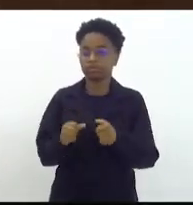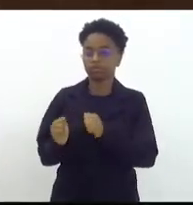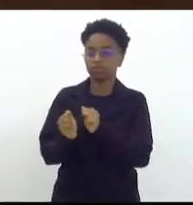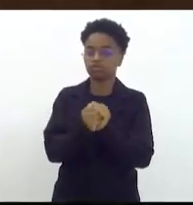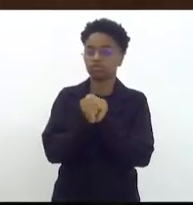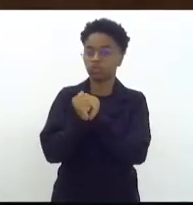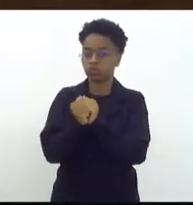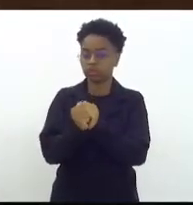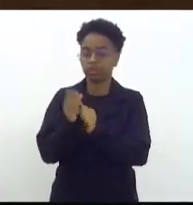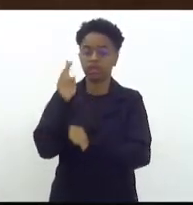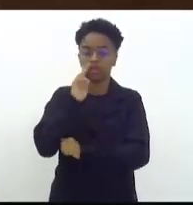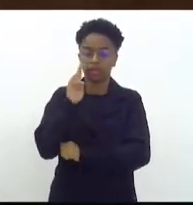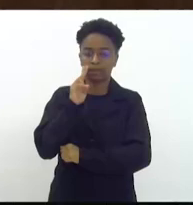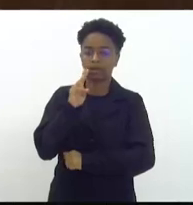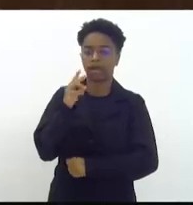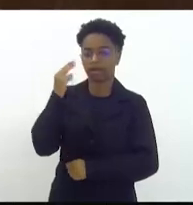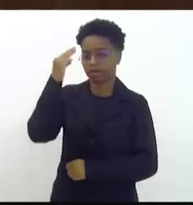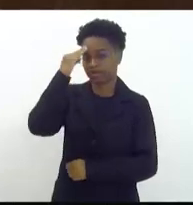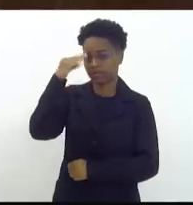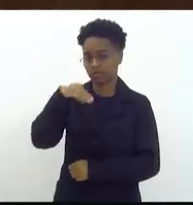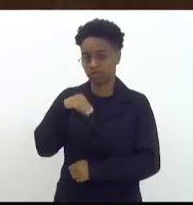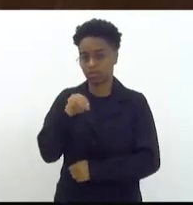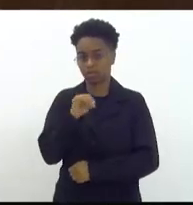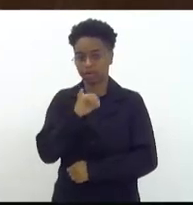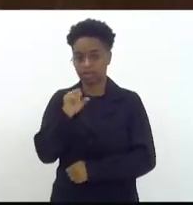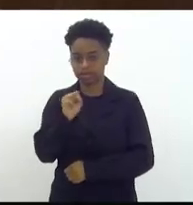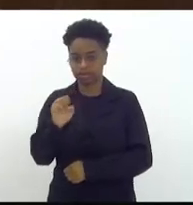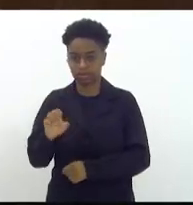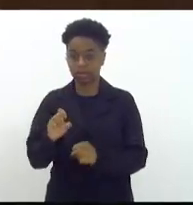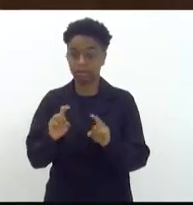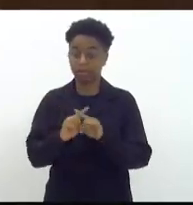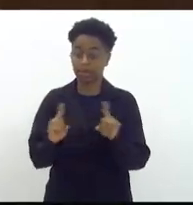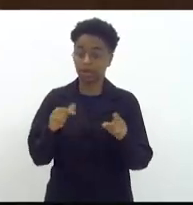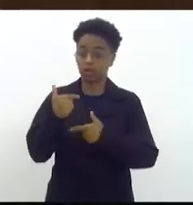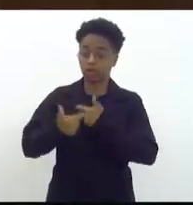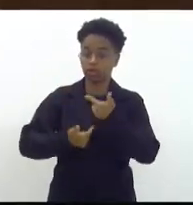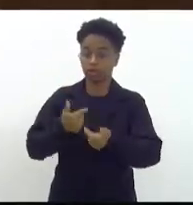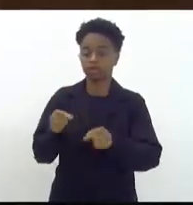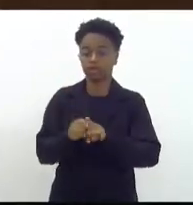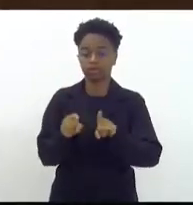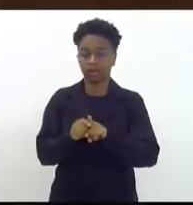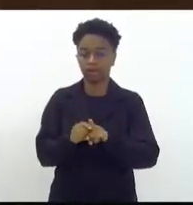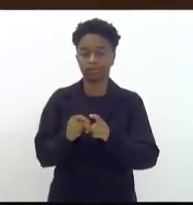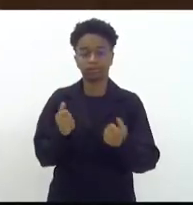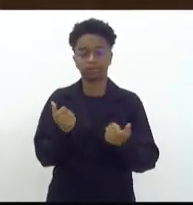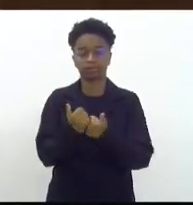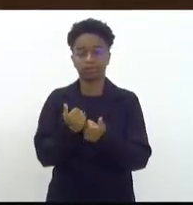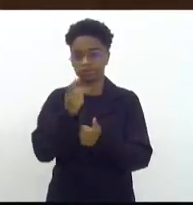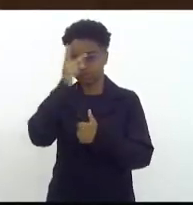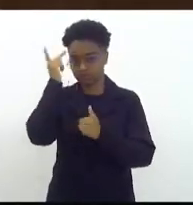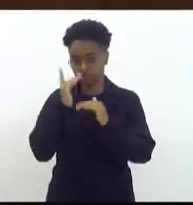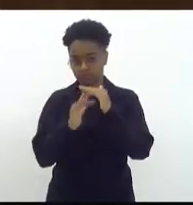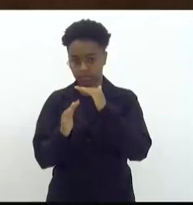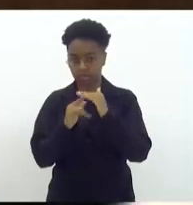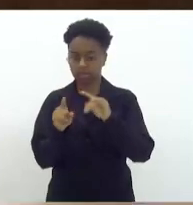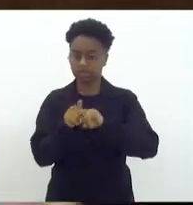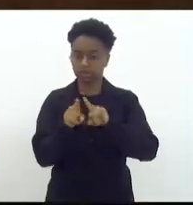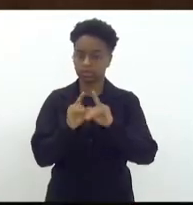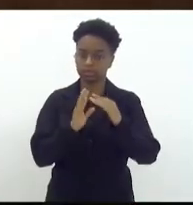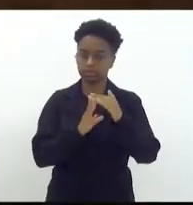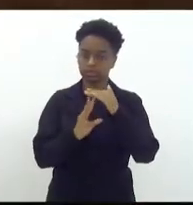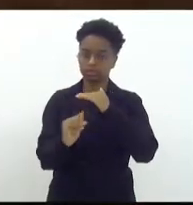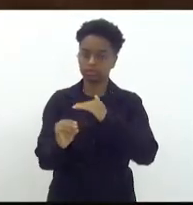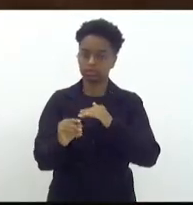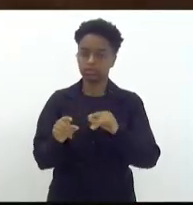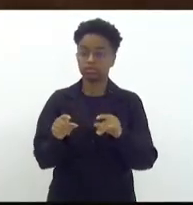referenciar a memória do Moïse, mas também lutar pelos migrantes e refugiados. E, bom, usar aqui